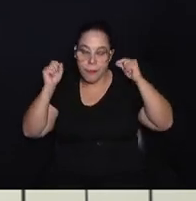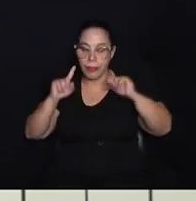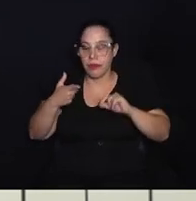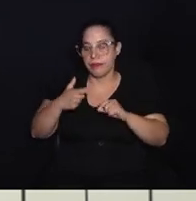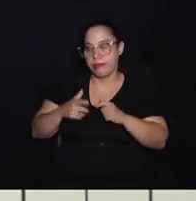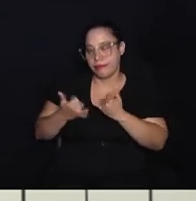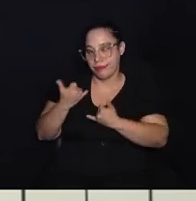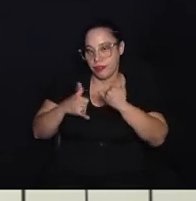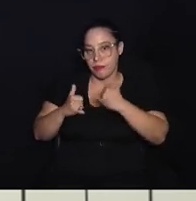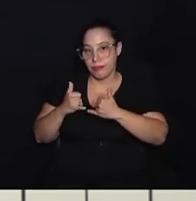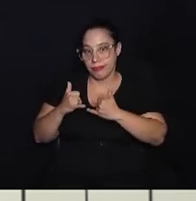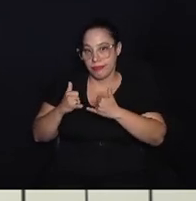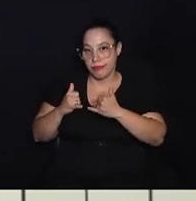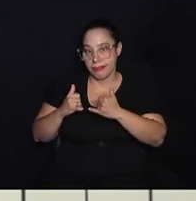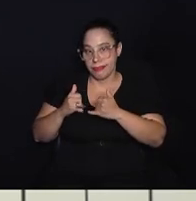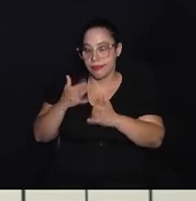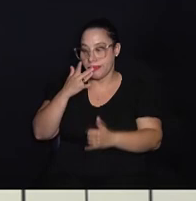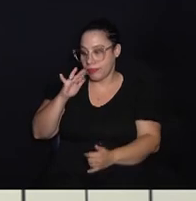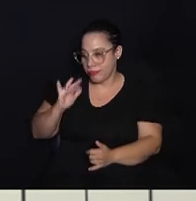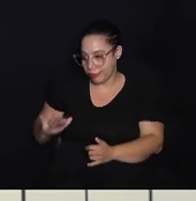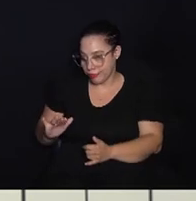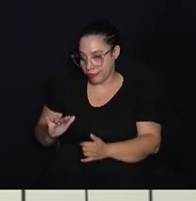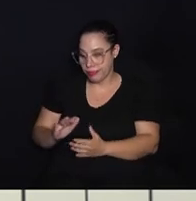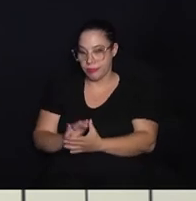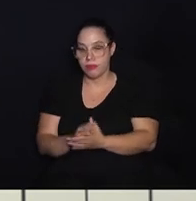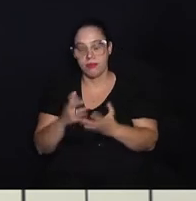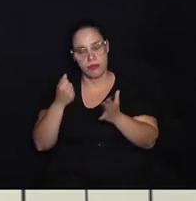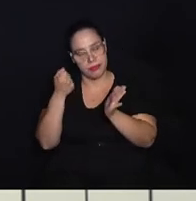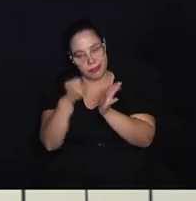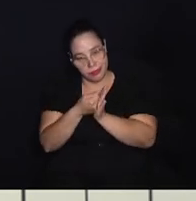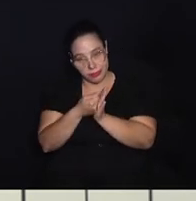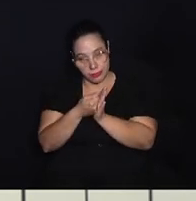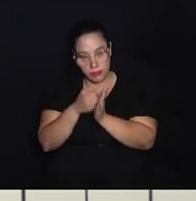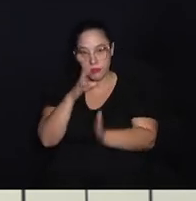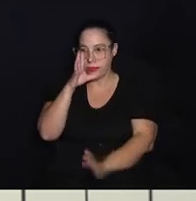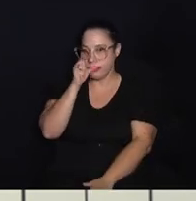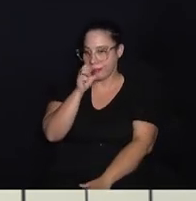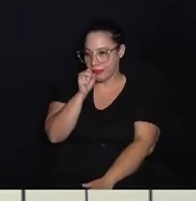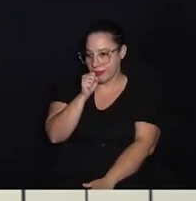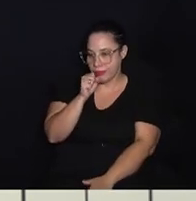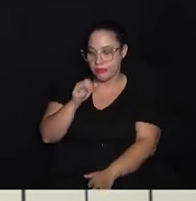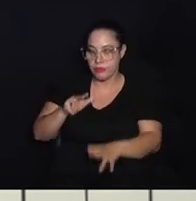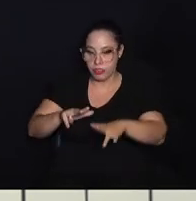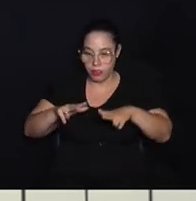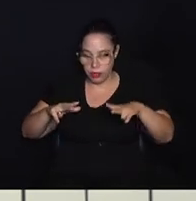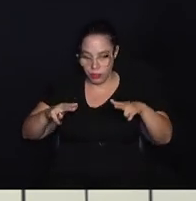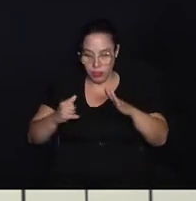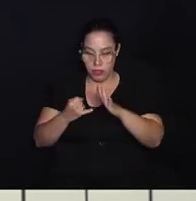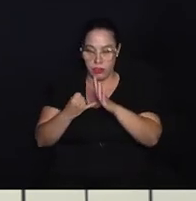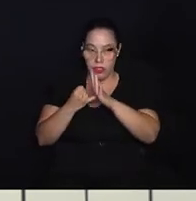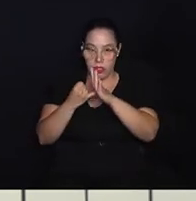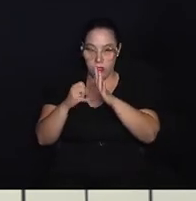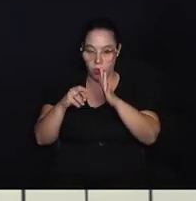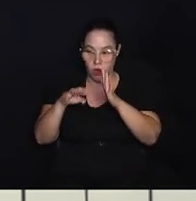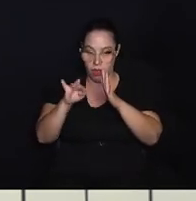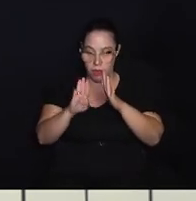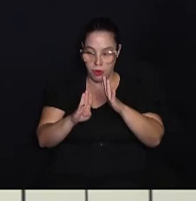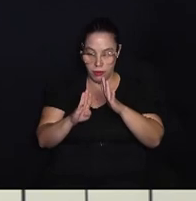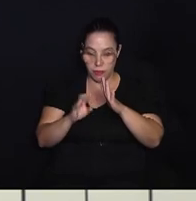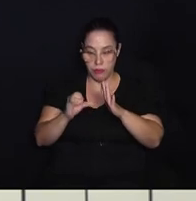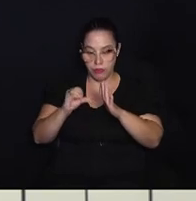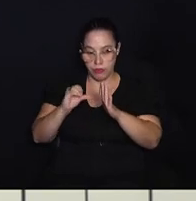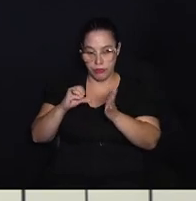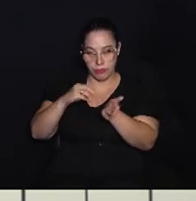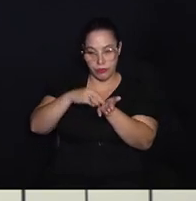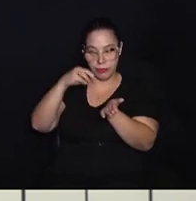lazer e conveniência para os menores. Então, a gente reforça aqui, sábado, na sede da Coab, das 9 horas da manhã